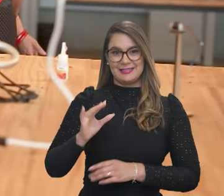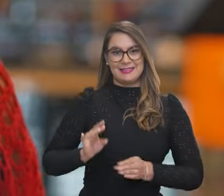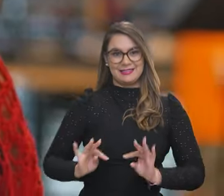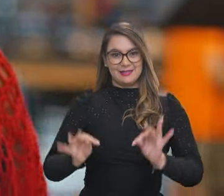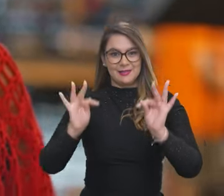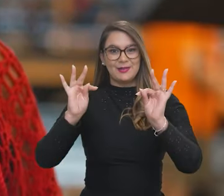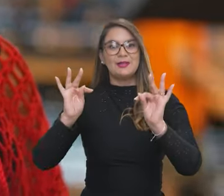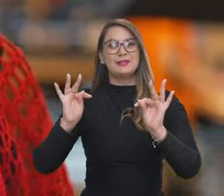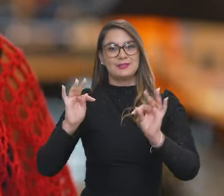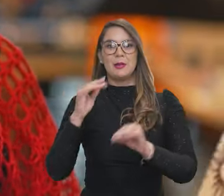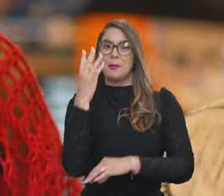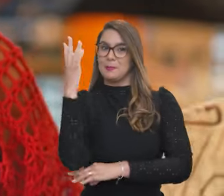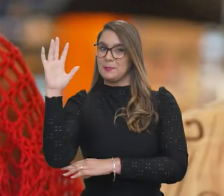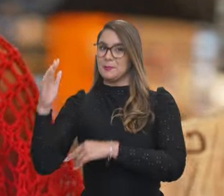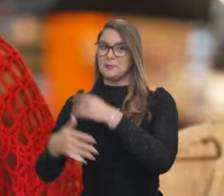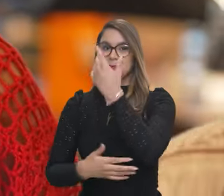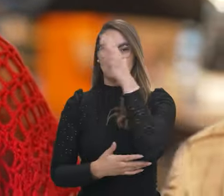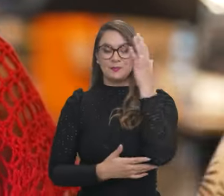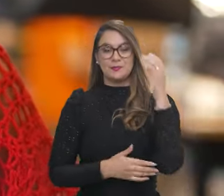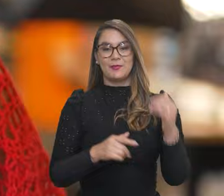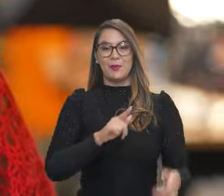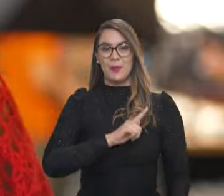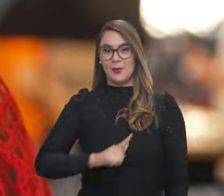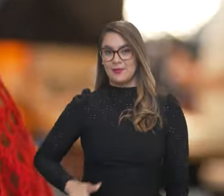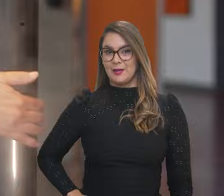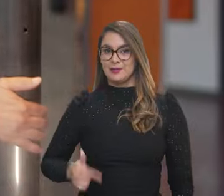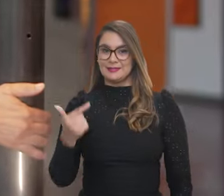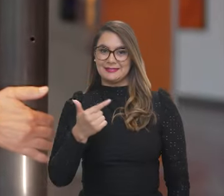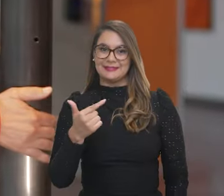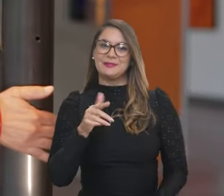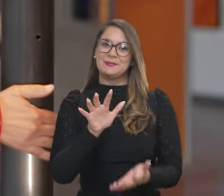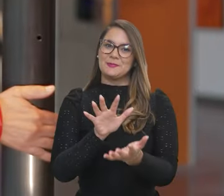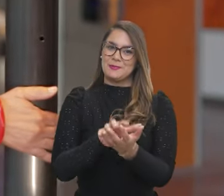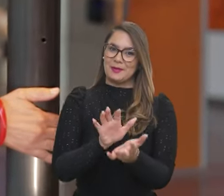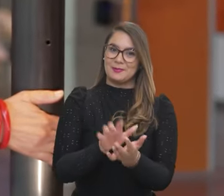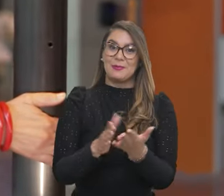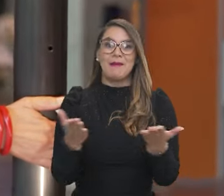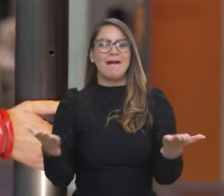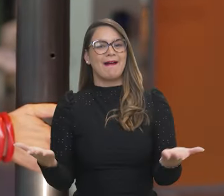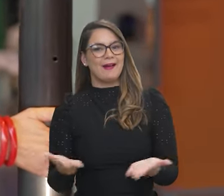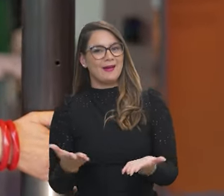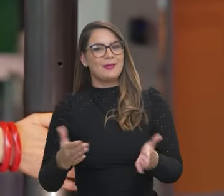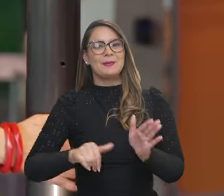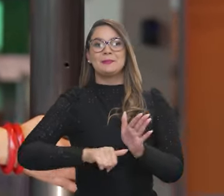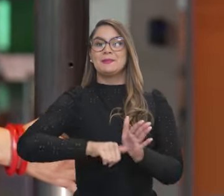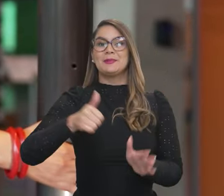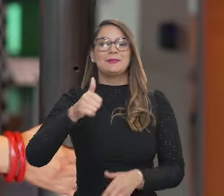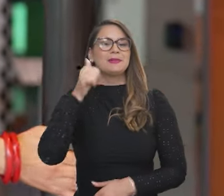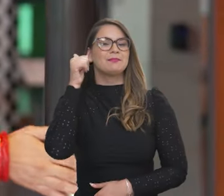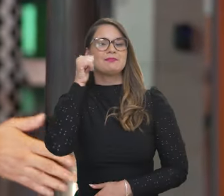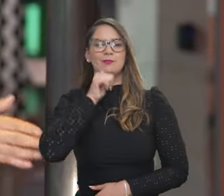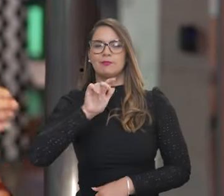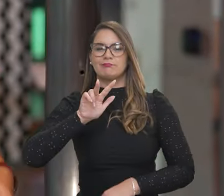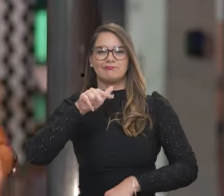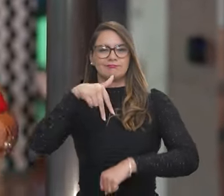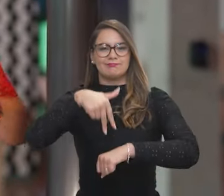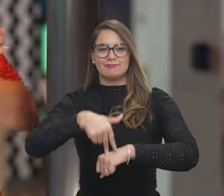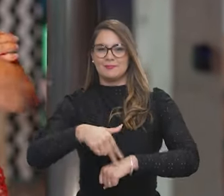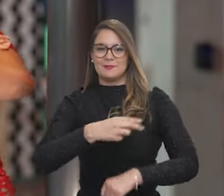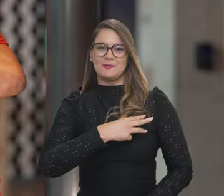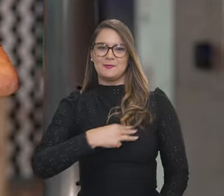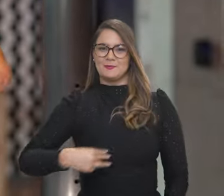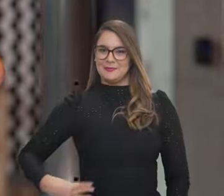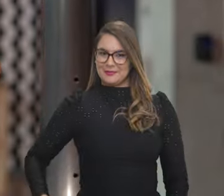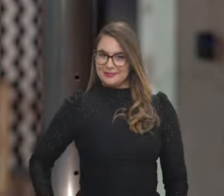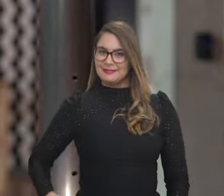de Ciência, Tecnologia e Meio Ambiente e vice-governadora de Pernambuco. E agora é a primeira mulher a ocupar